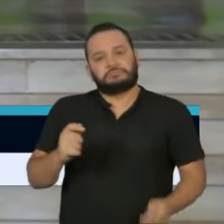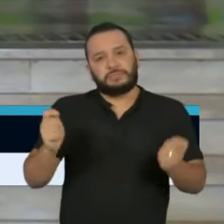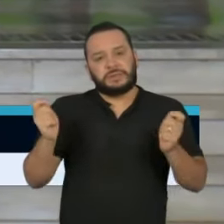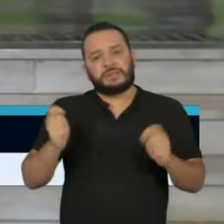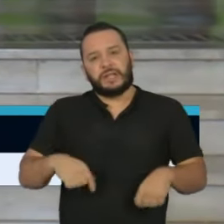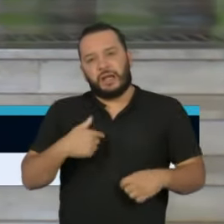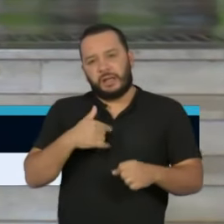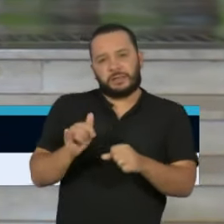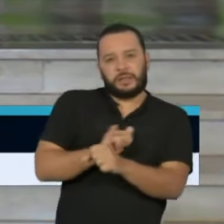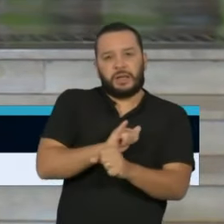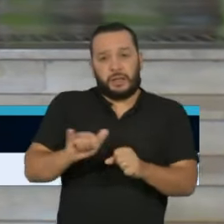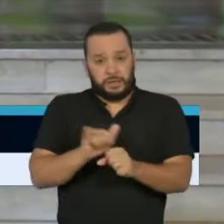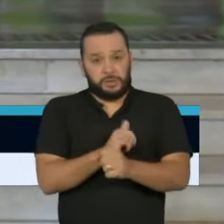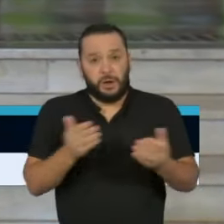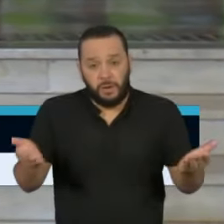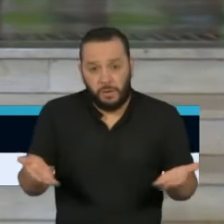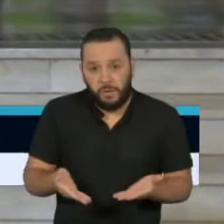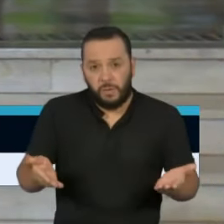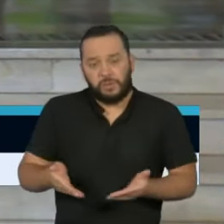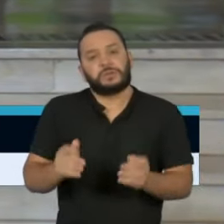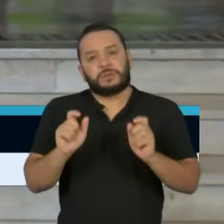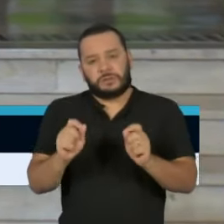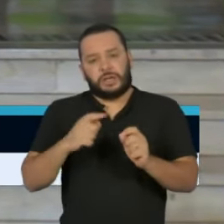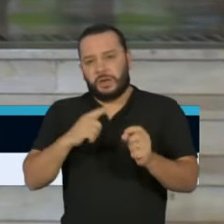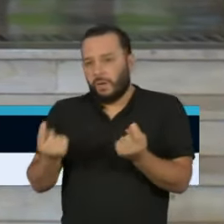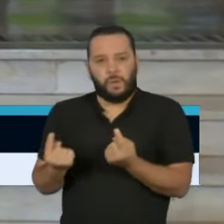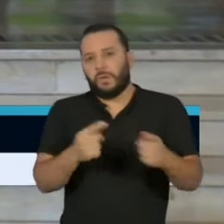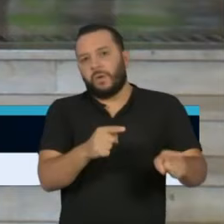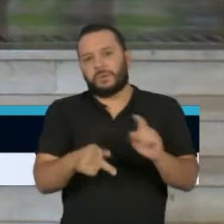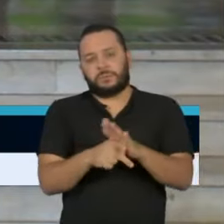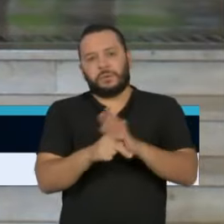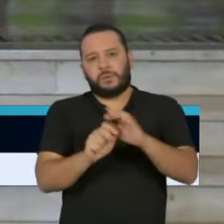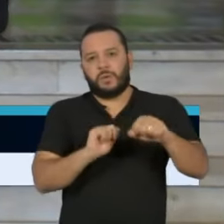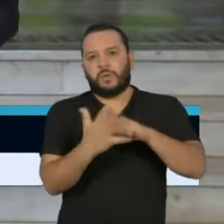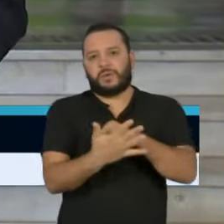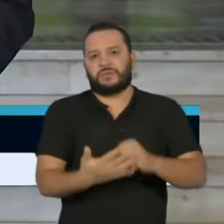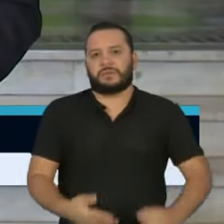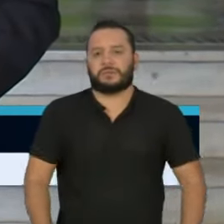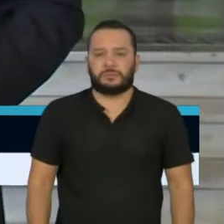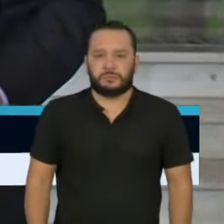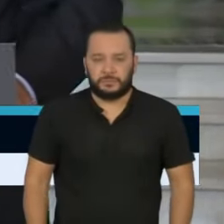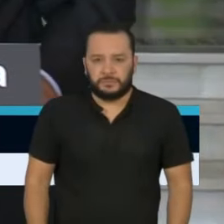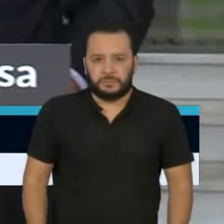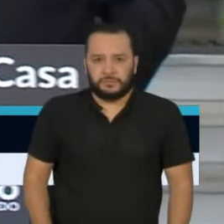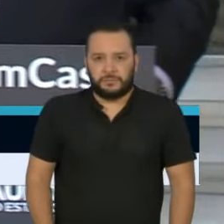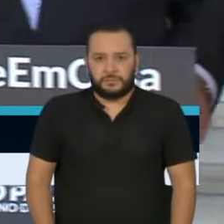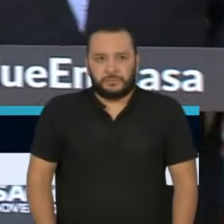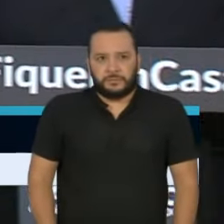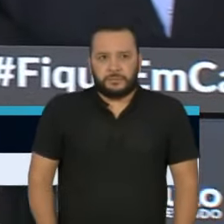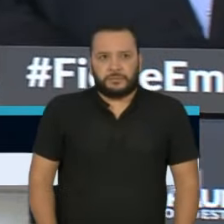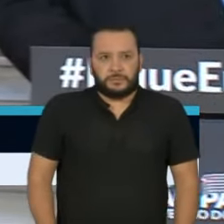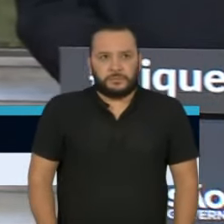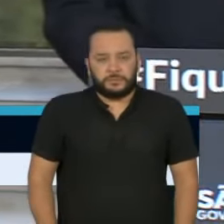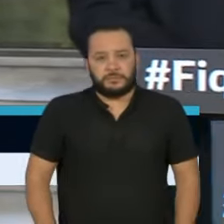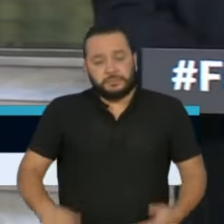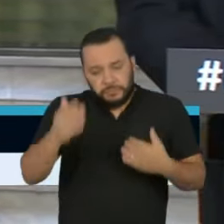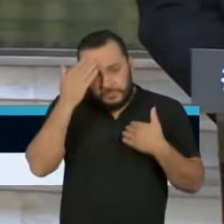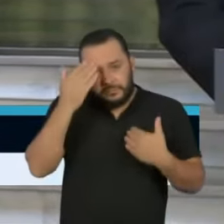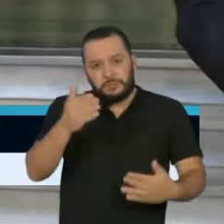única arma que nós temos hoje para enfrentar essa epidemia. Obrigado, doutor Guermann.